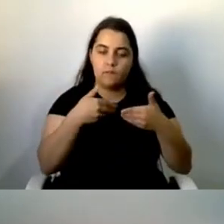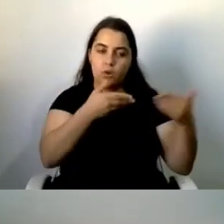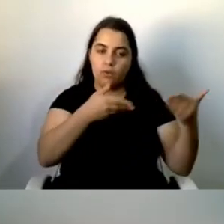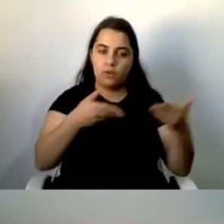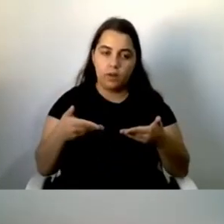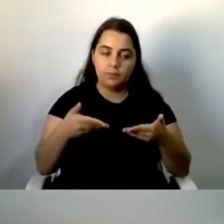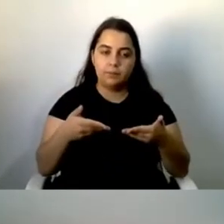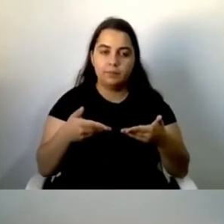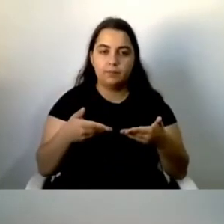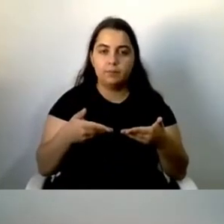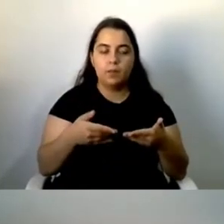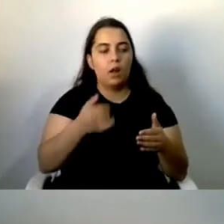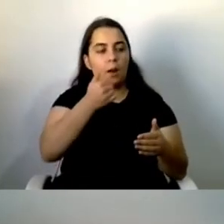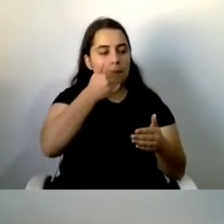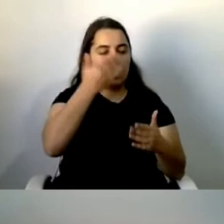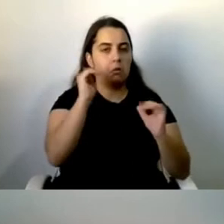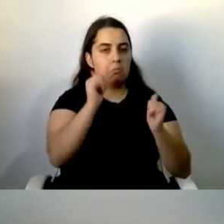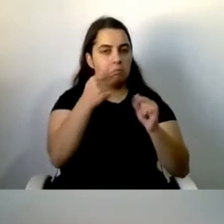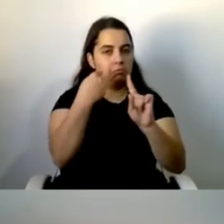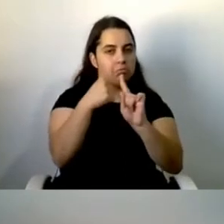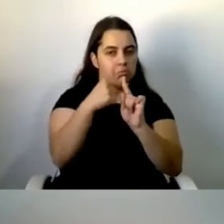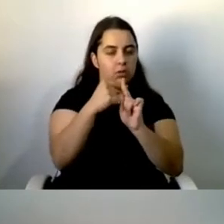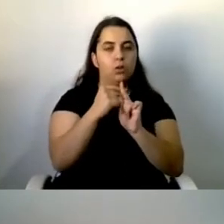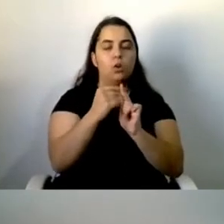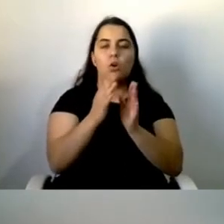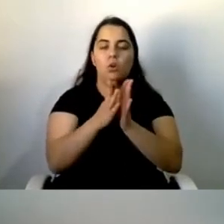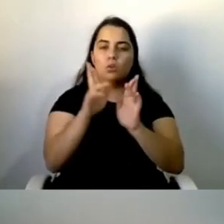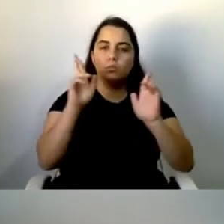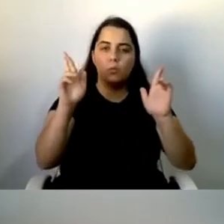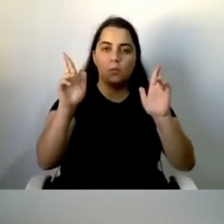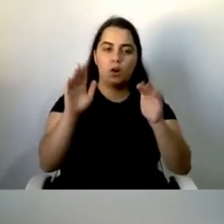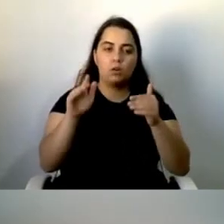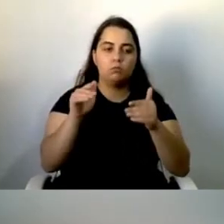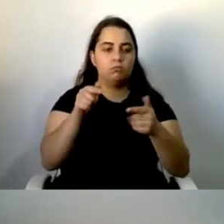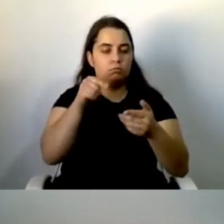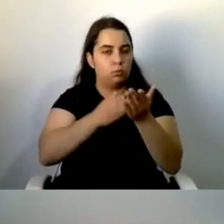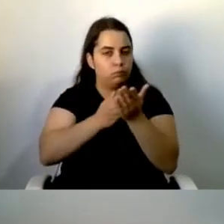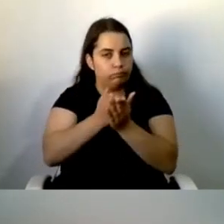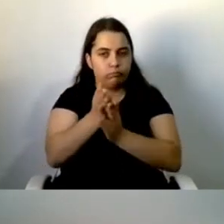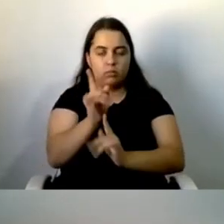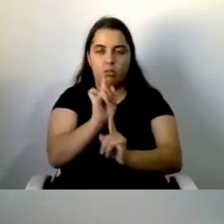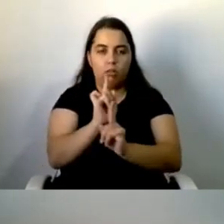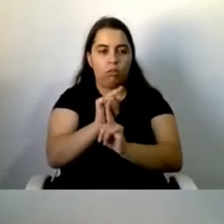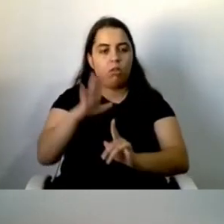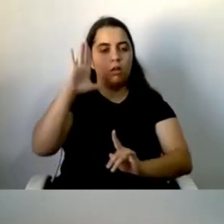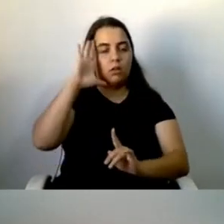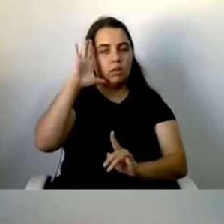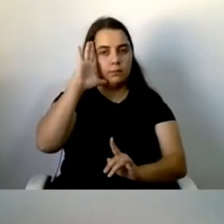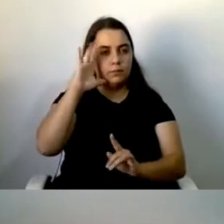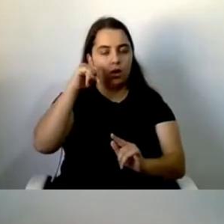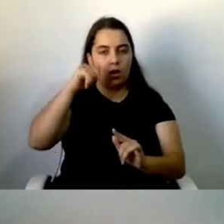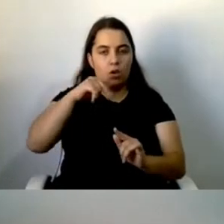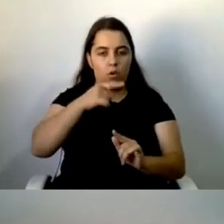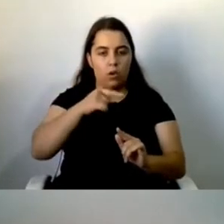manhã tão produtiva, os meus desejos é que assim continuo durante a tarde. Esta mesa redonda